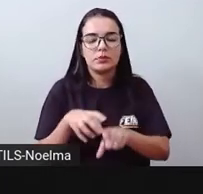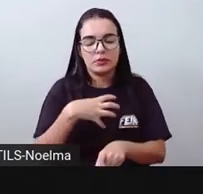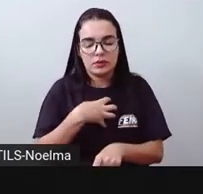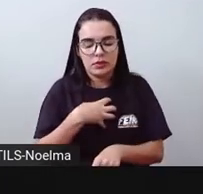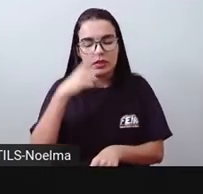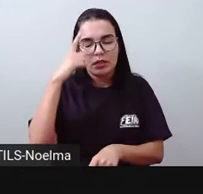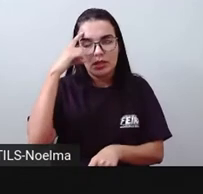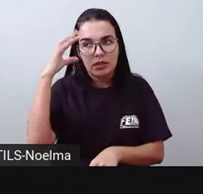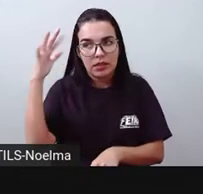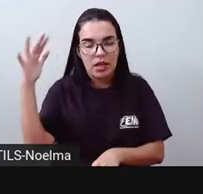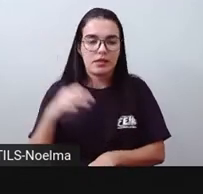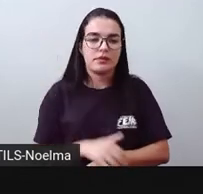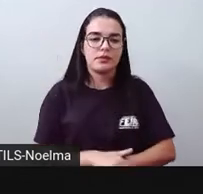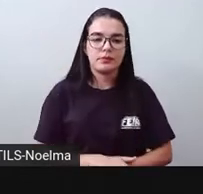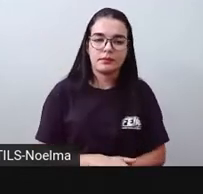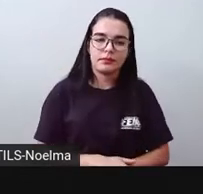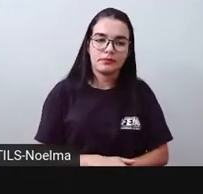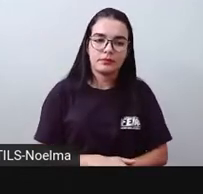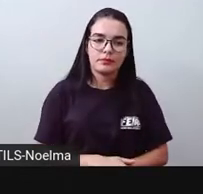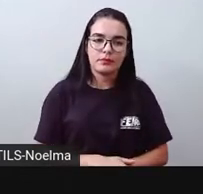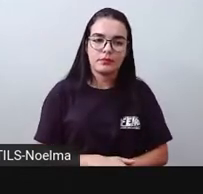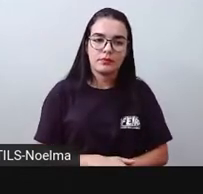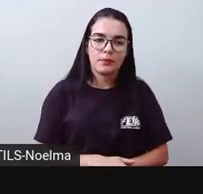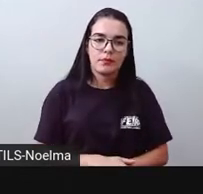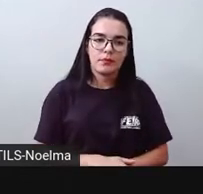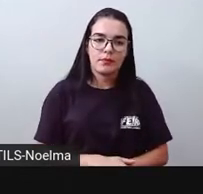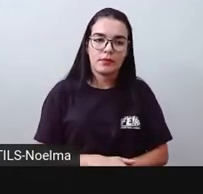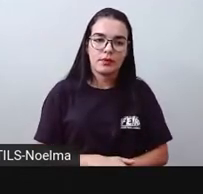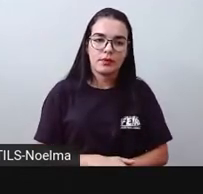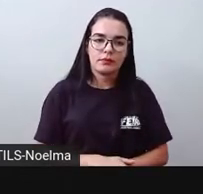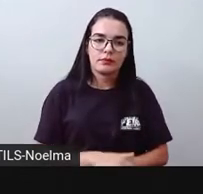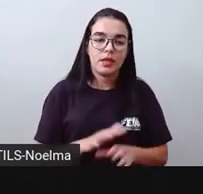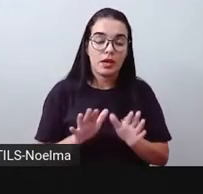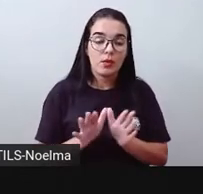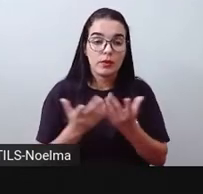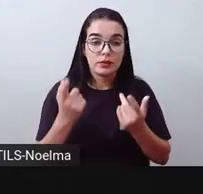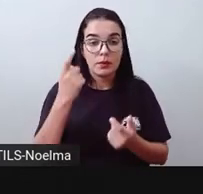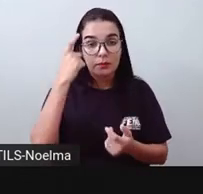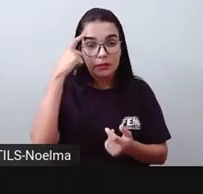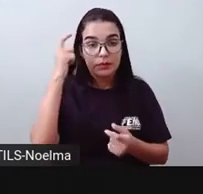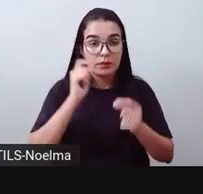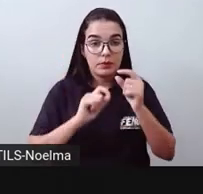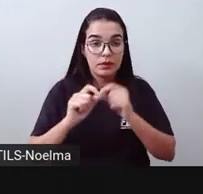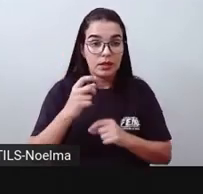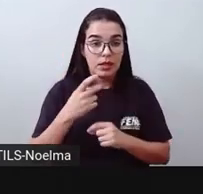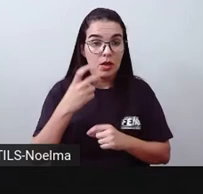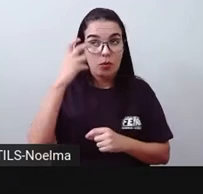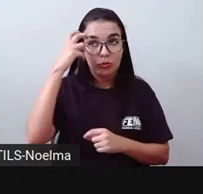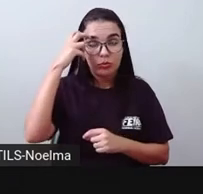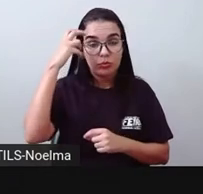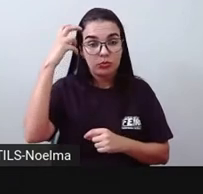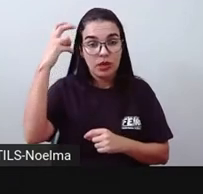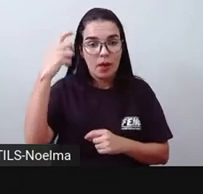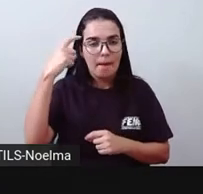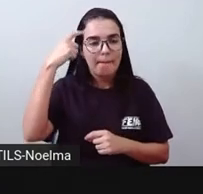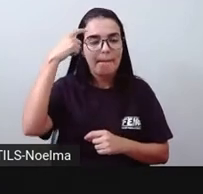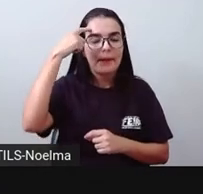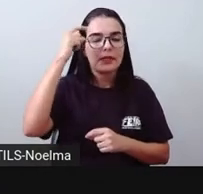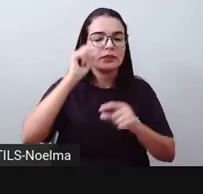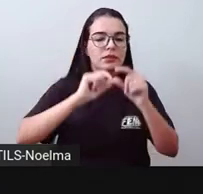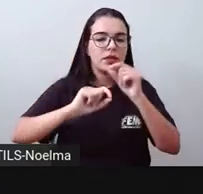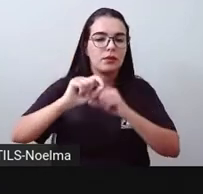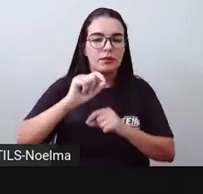sentimentos e ideias. Então, quando a gente pensa em objetos culturais, a gente pensa aí numa lista